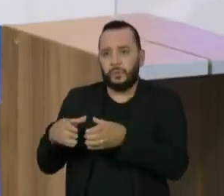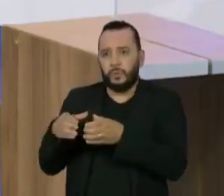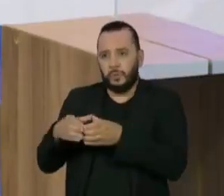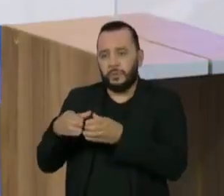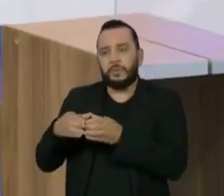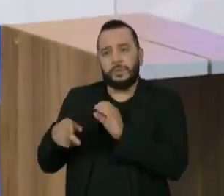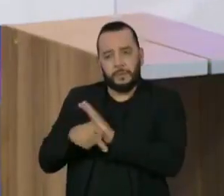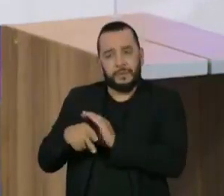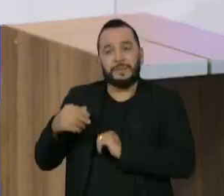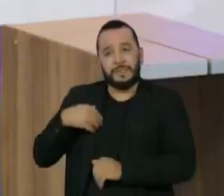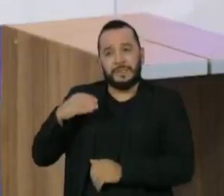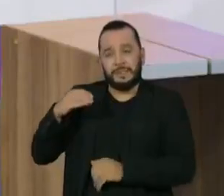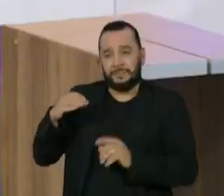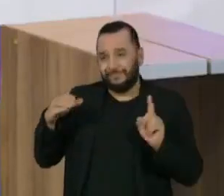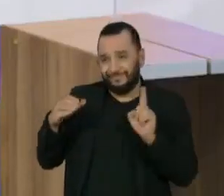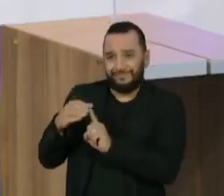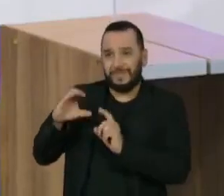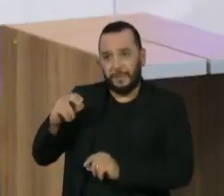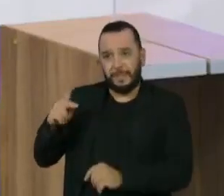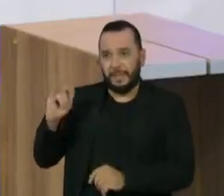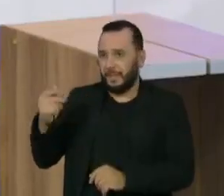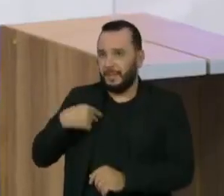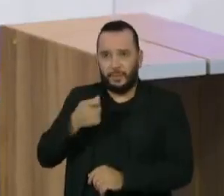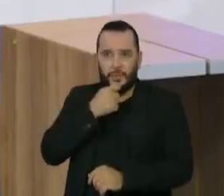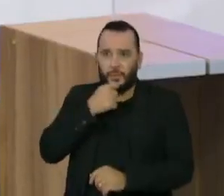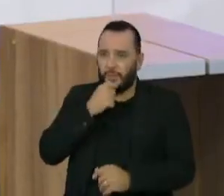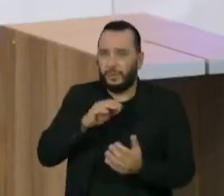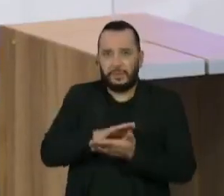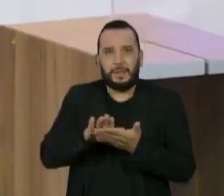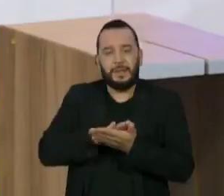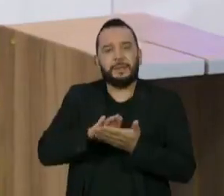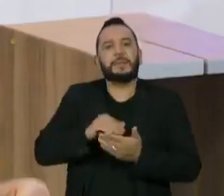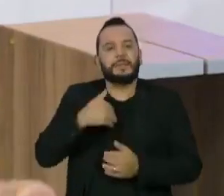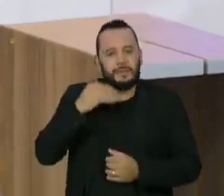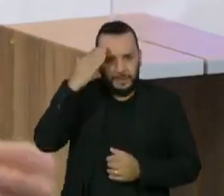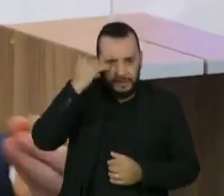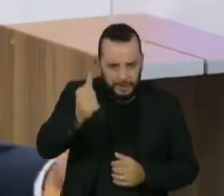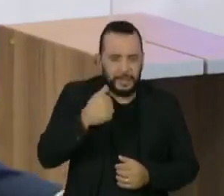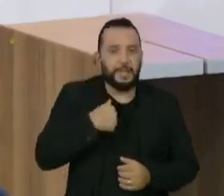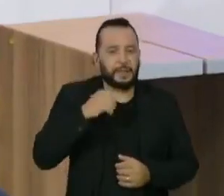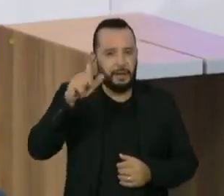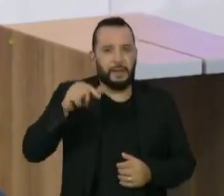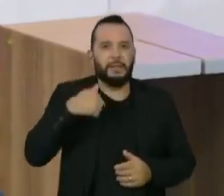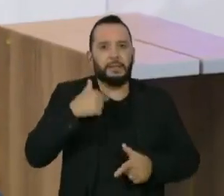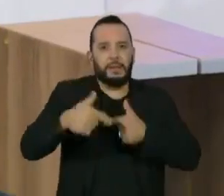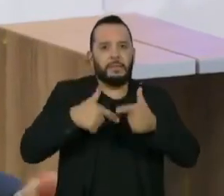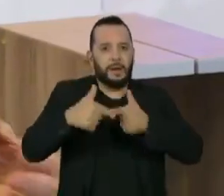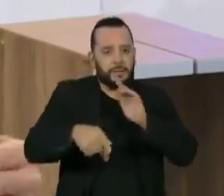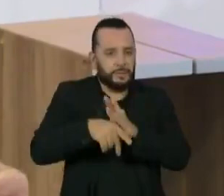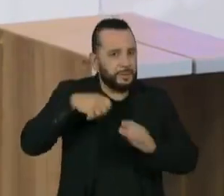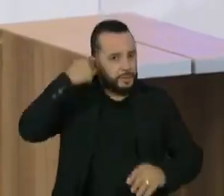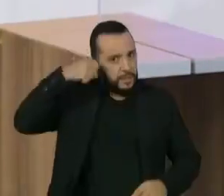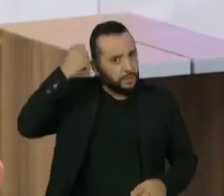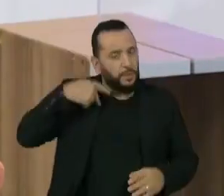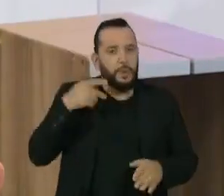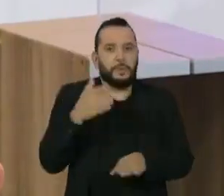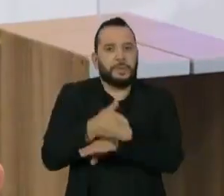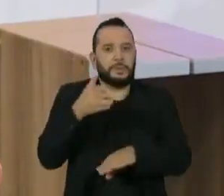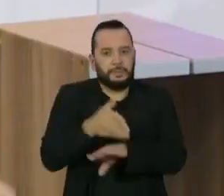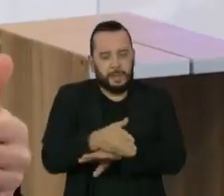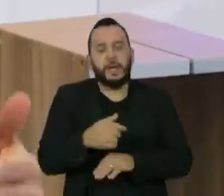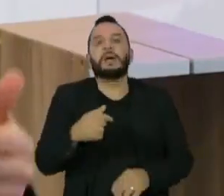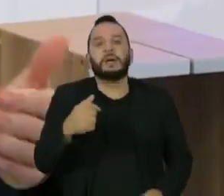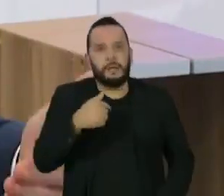suplente, mas eu entendo que como é função de um senador poder participar efetivamente, sempre que eu